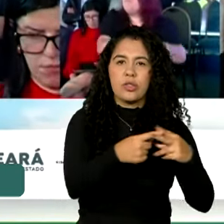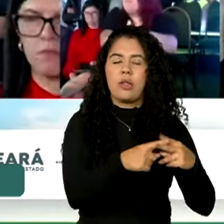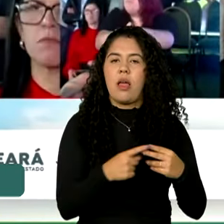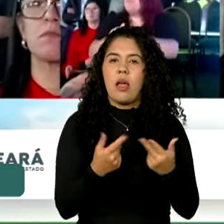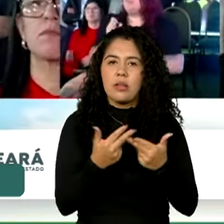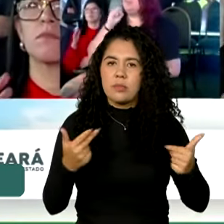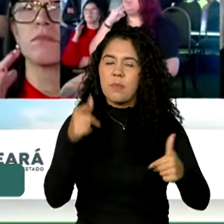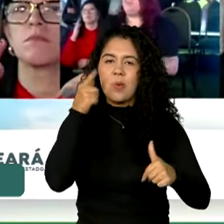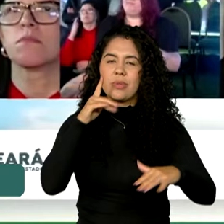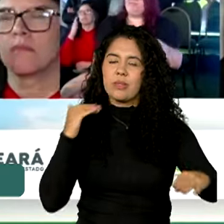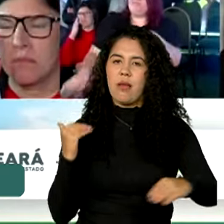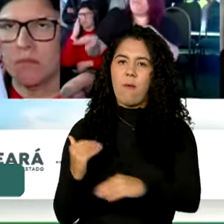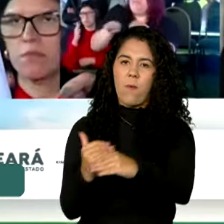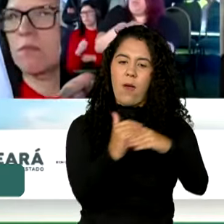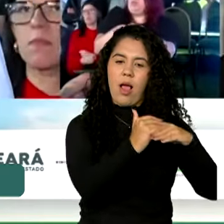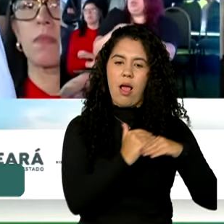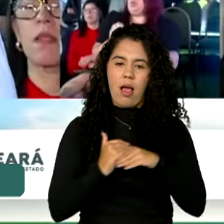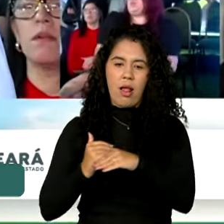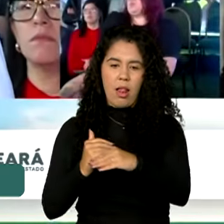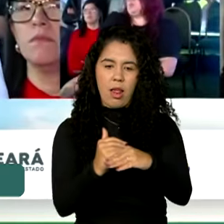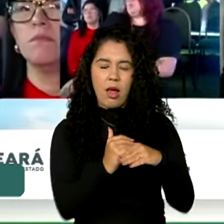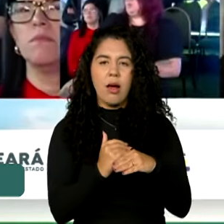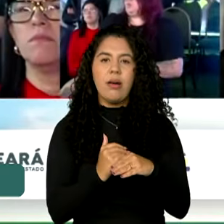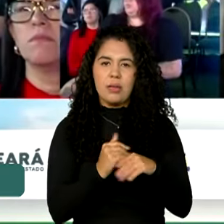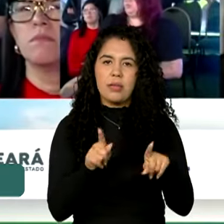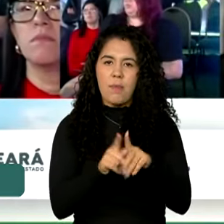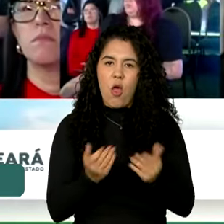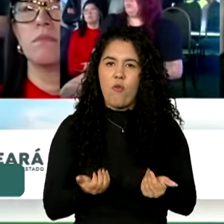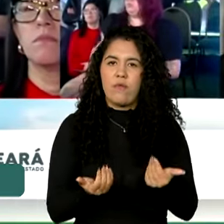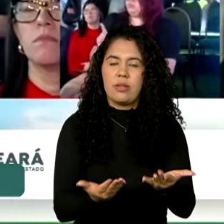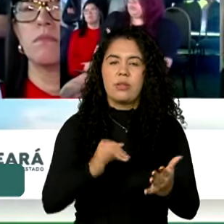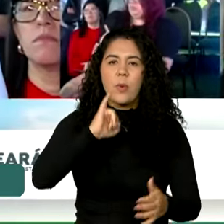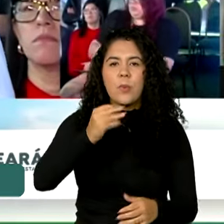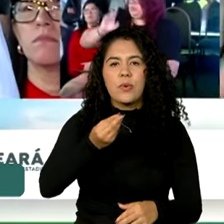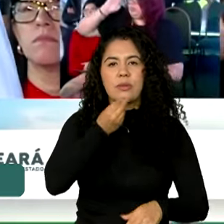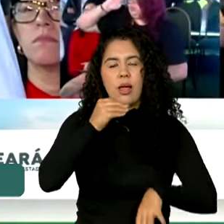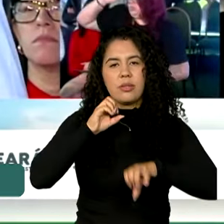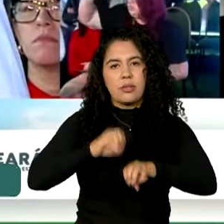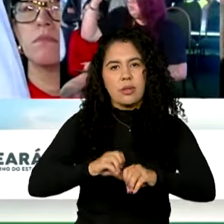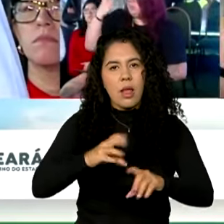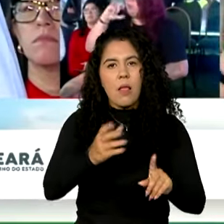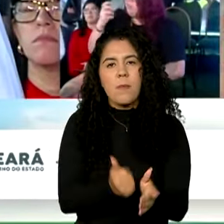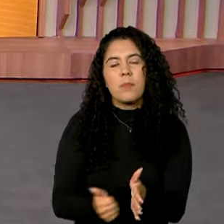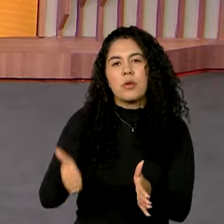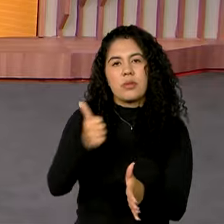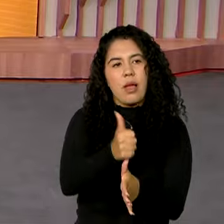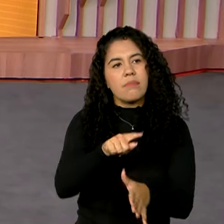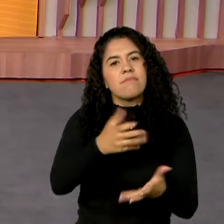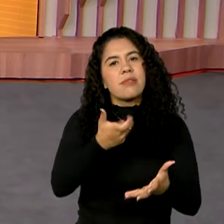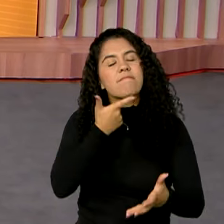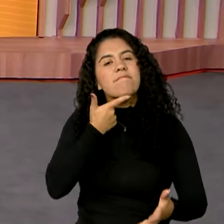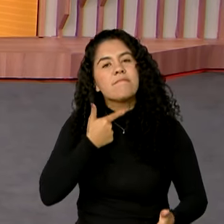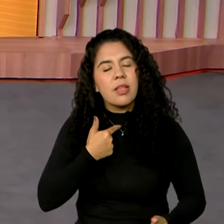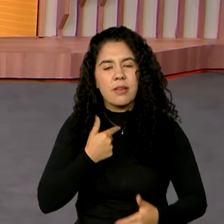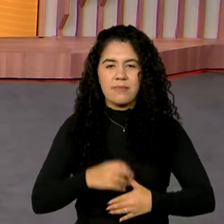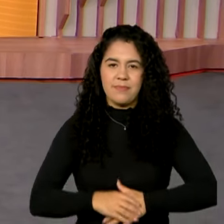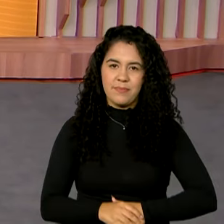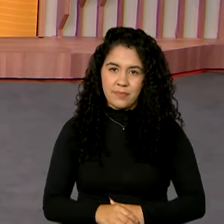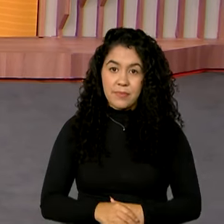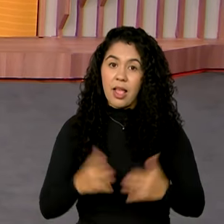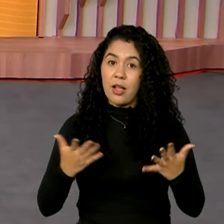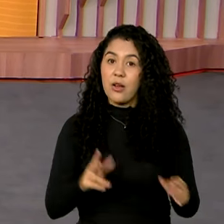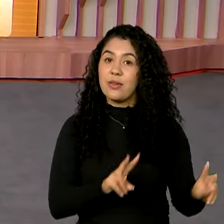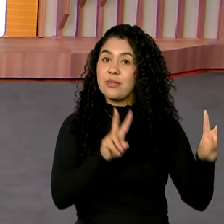igualarmos as pessoas na educação e darmos prioridade àqueles que querem servir. Vamos falar de